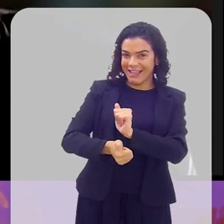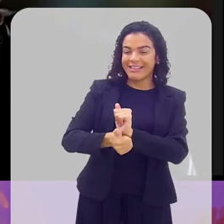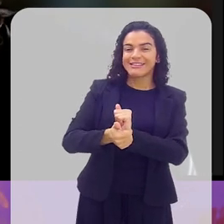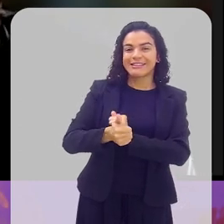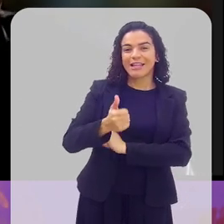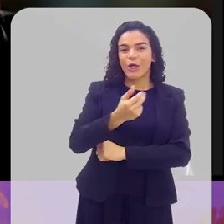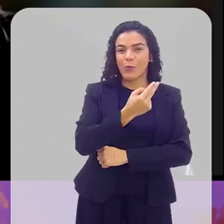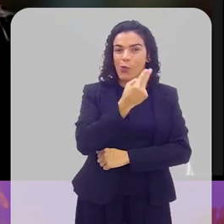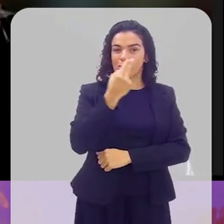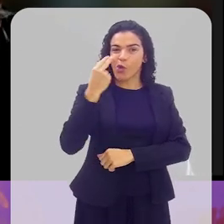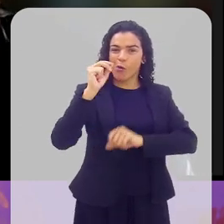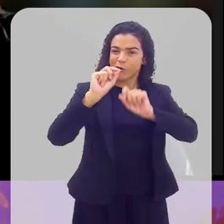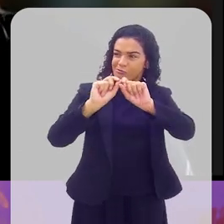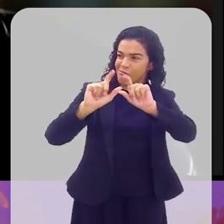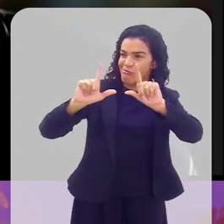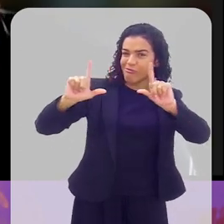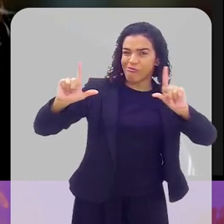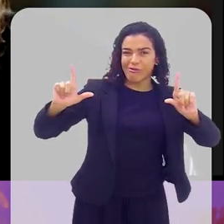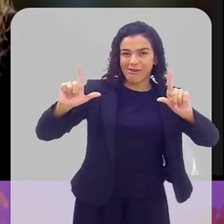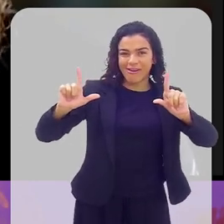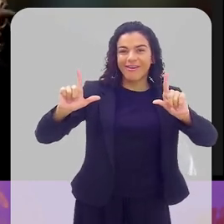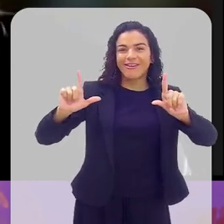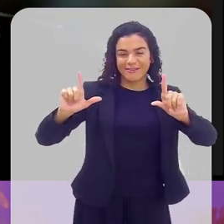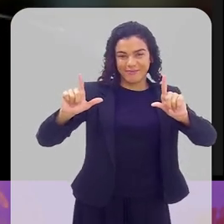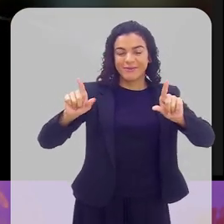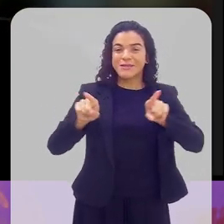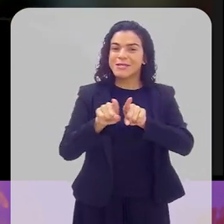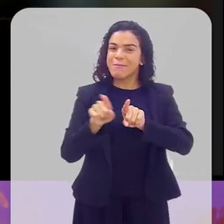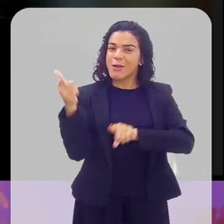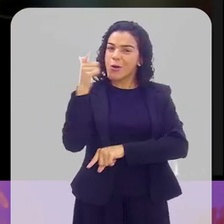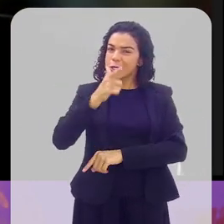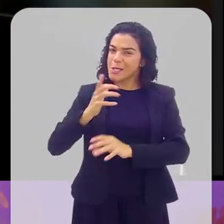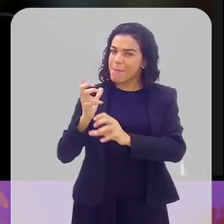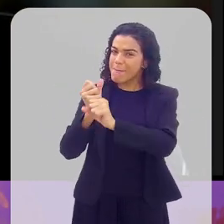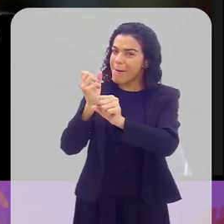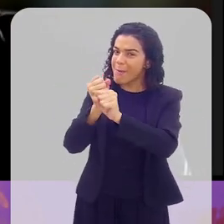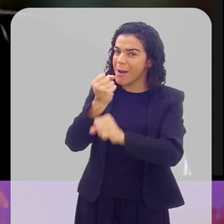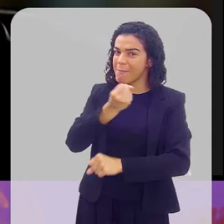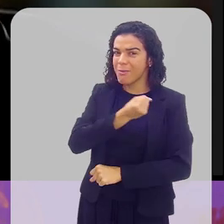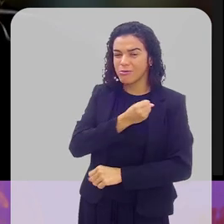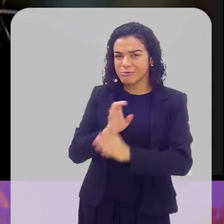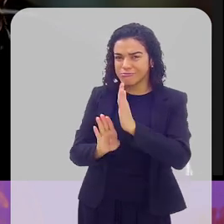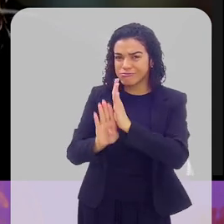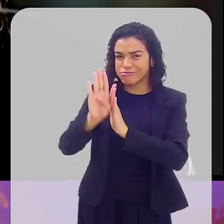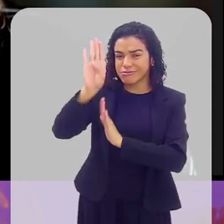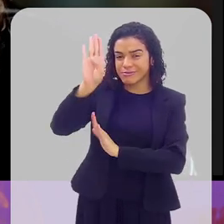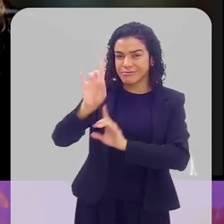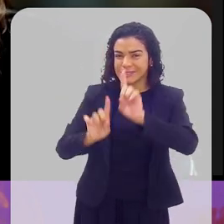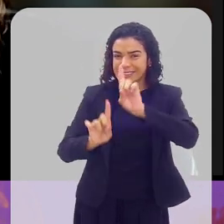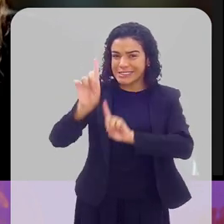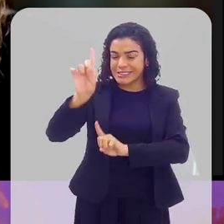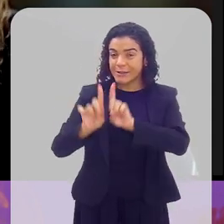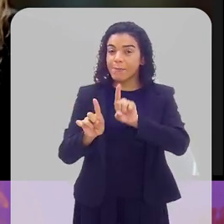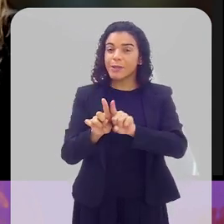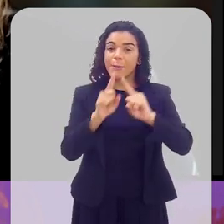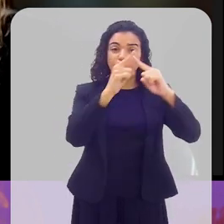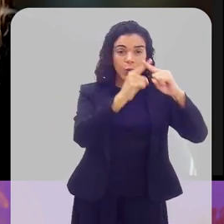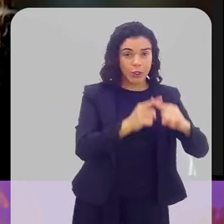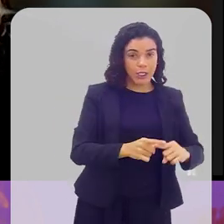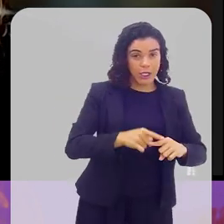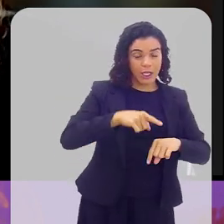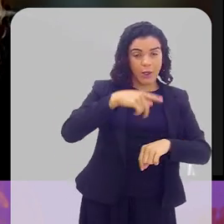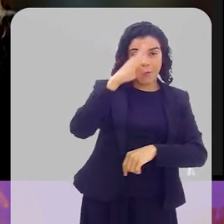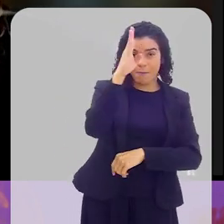de ter o seu nome numa chave, conquistar pontos do ranking, e os torneios profissionais, os torneios